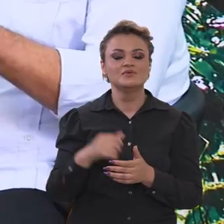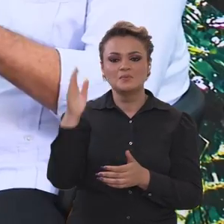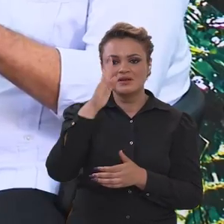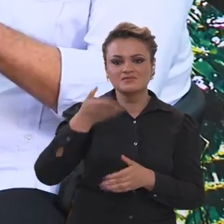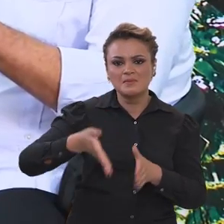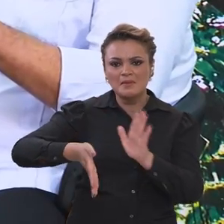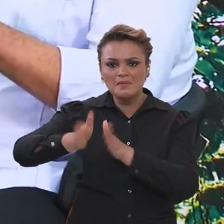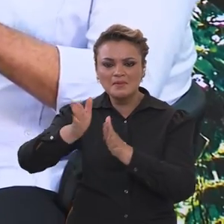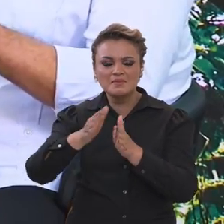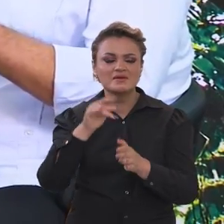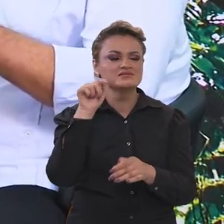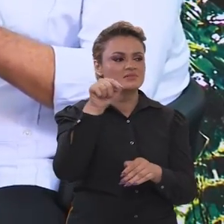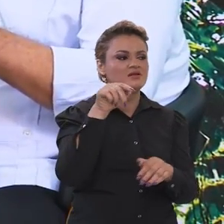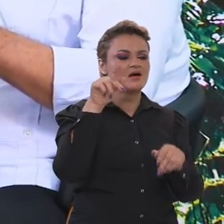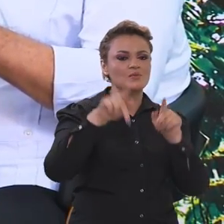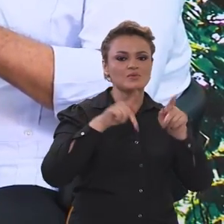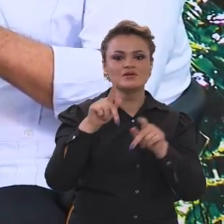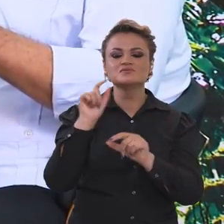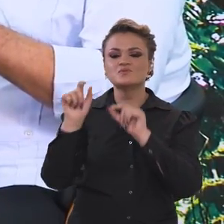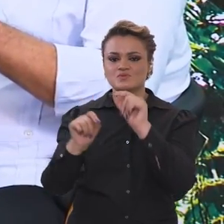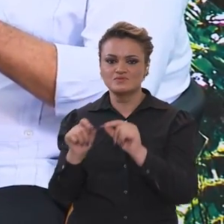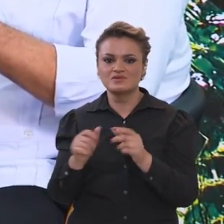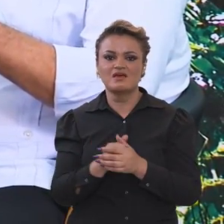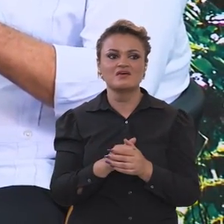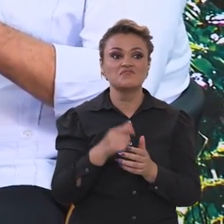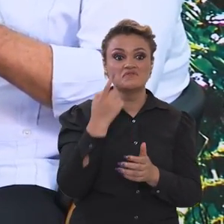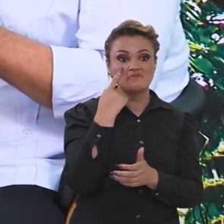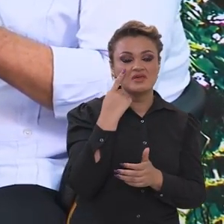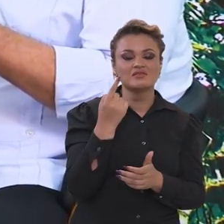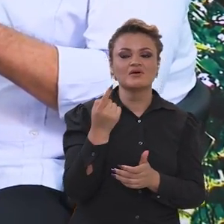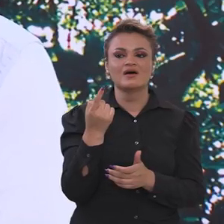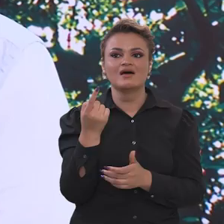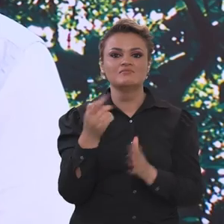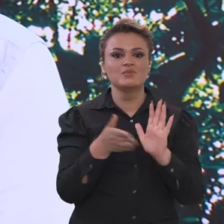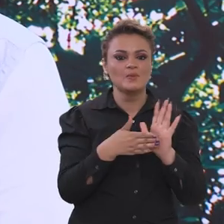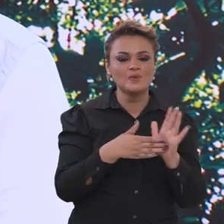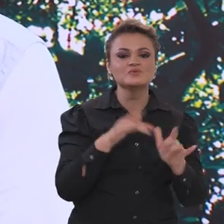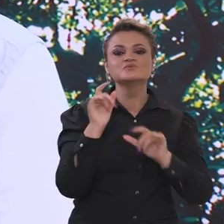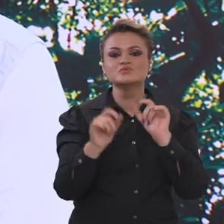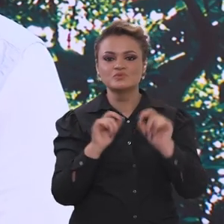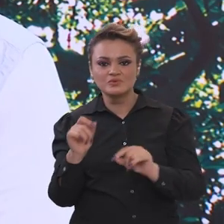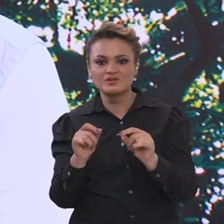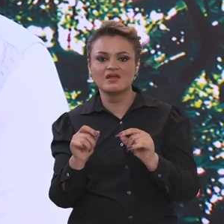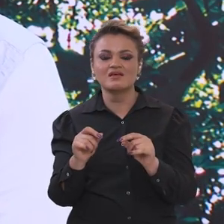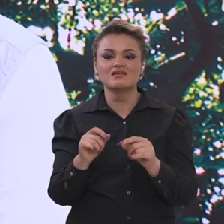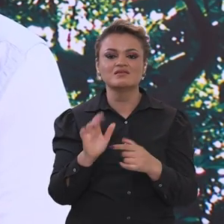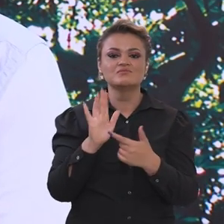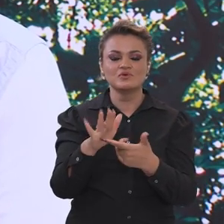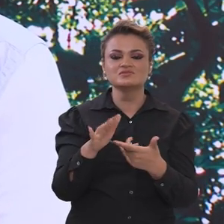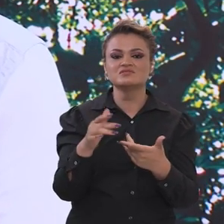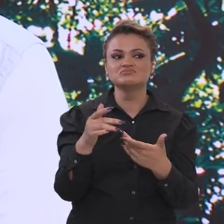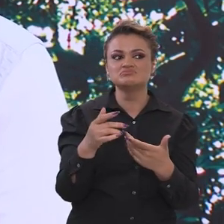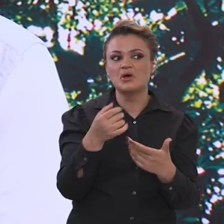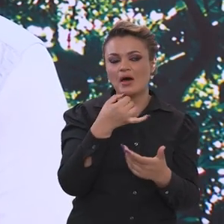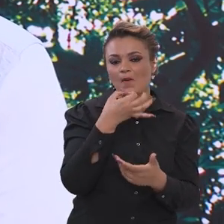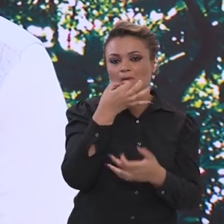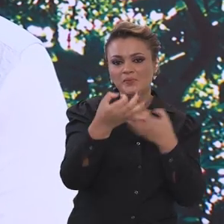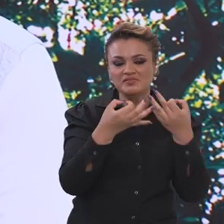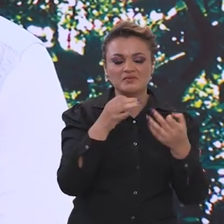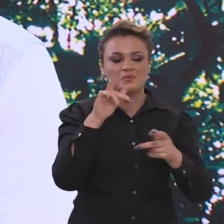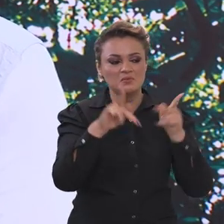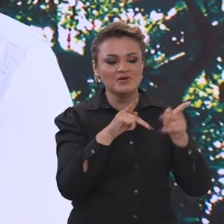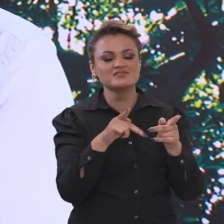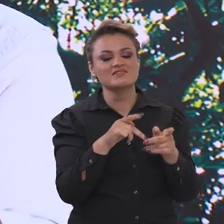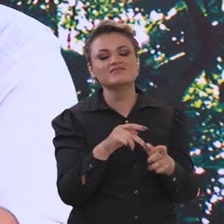rodada no país, ouvindo o povo brasileiro, colhendo as propostas e colocando as impressões